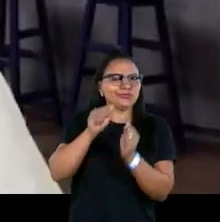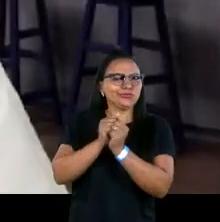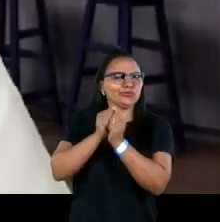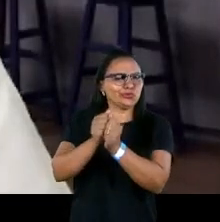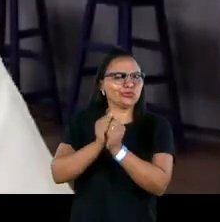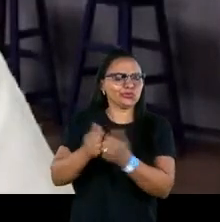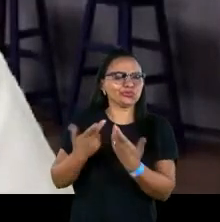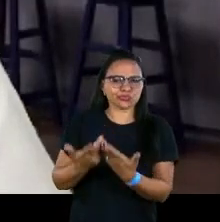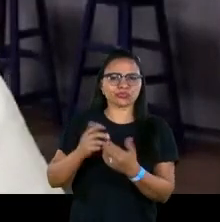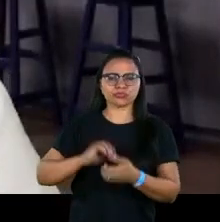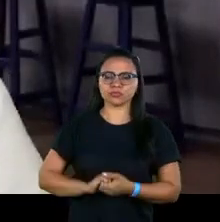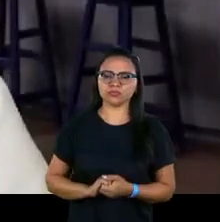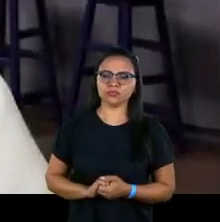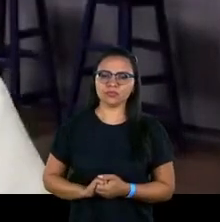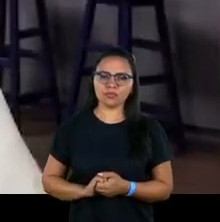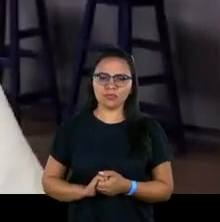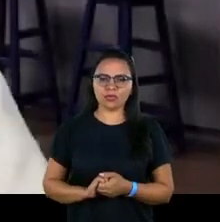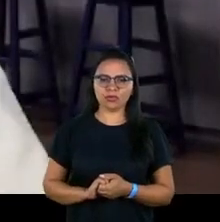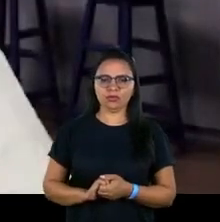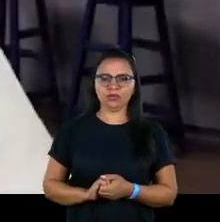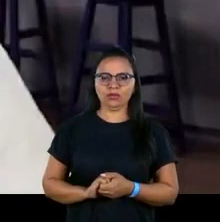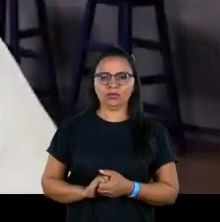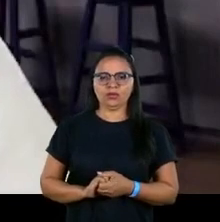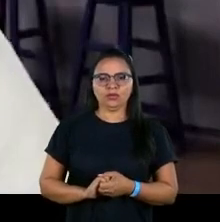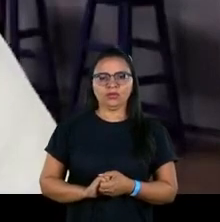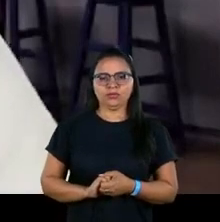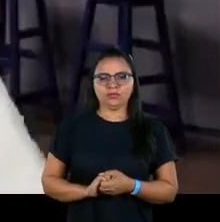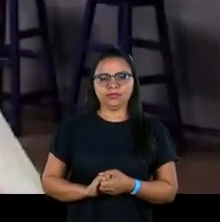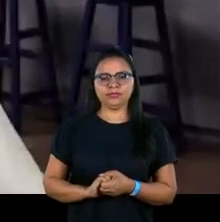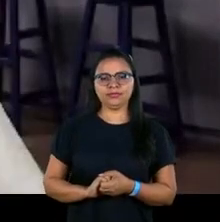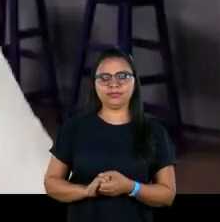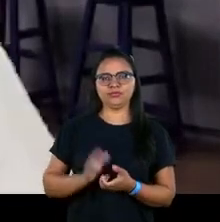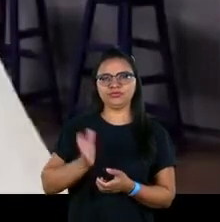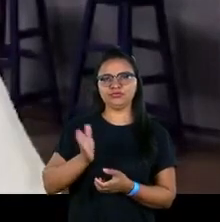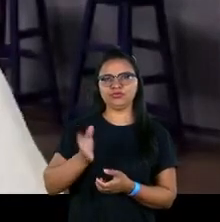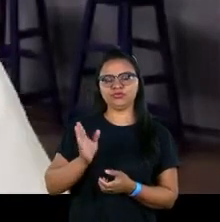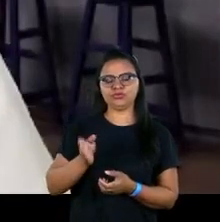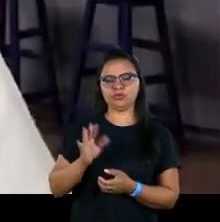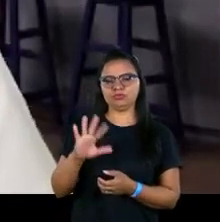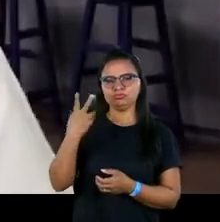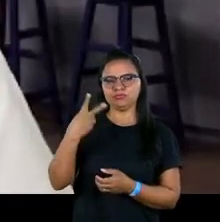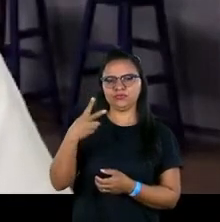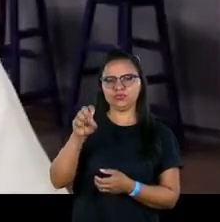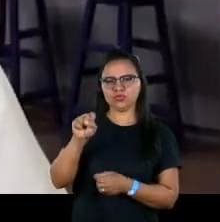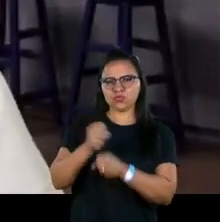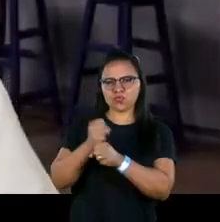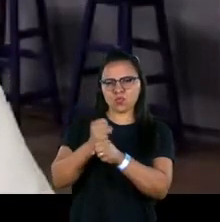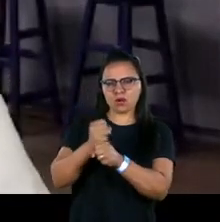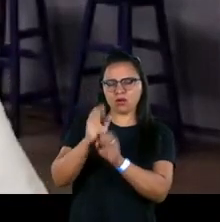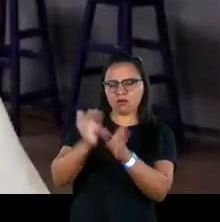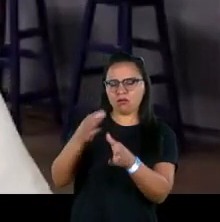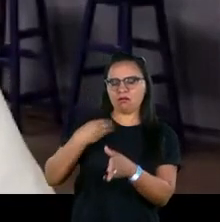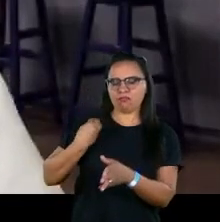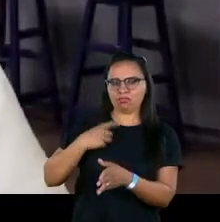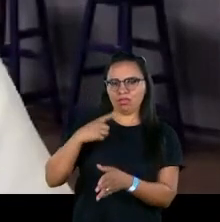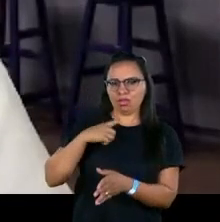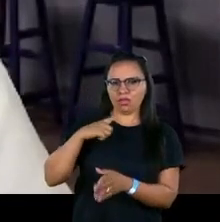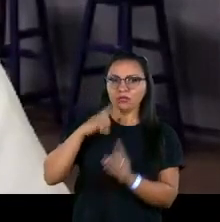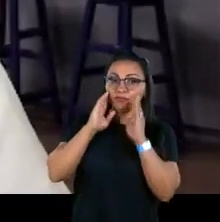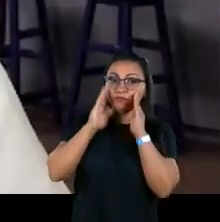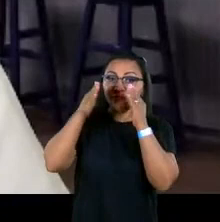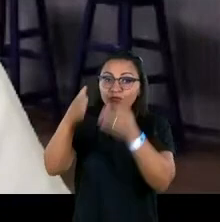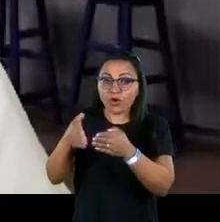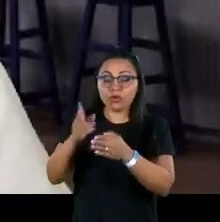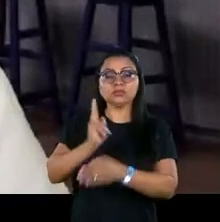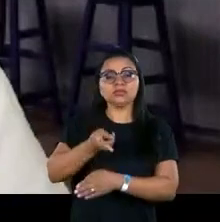Betinho, que é o Herbert Souza. Essa entidade existe já, a Ação da Cidadania, há 28 anos, e sempre com foco